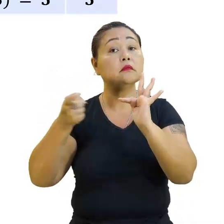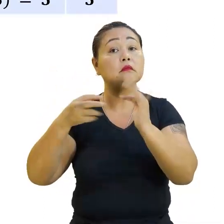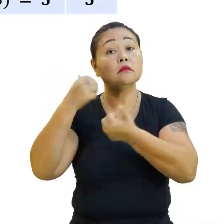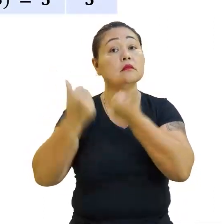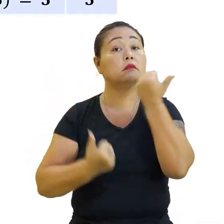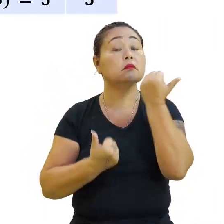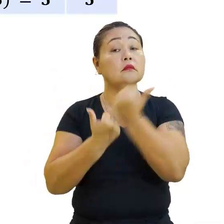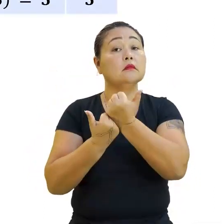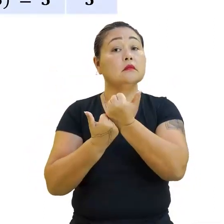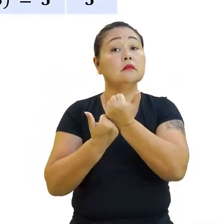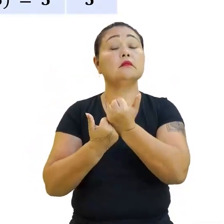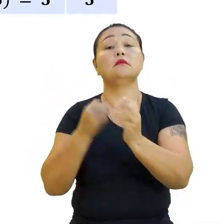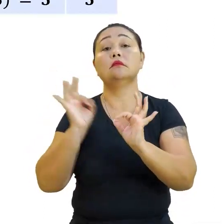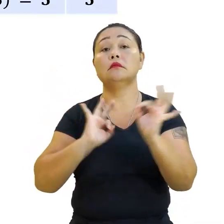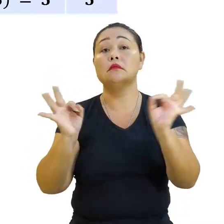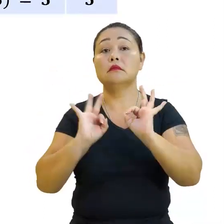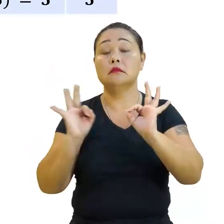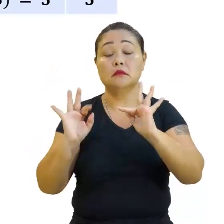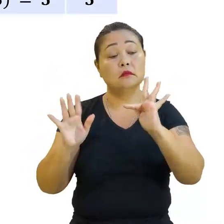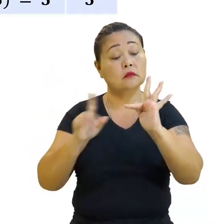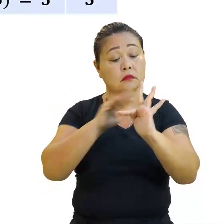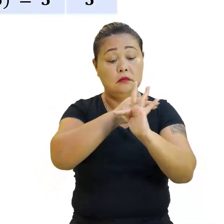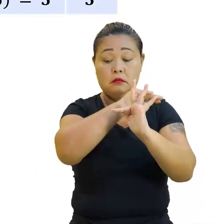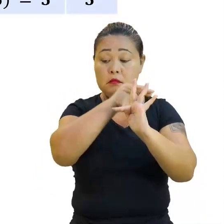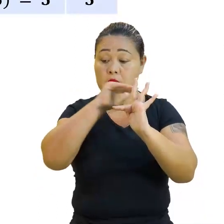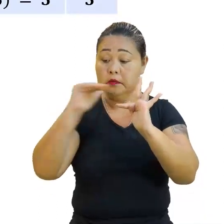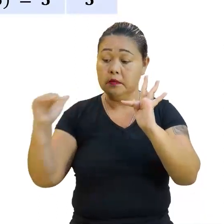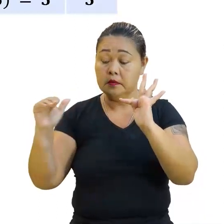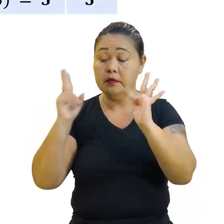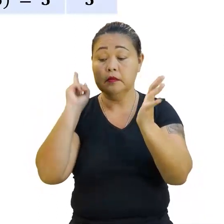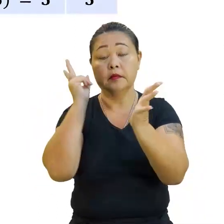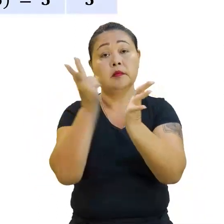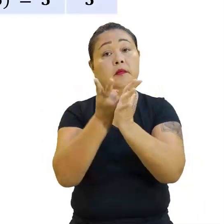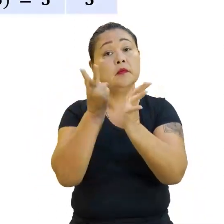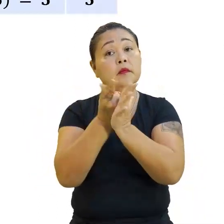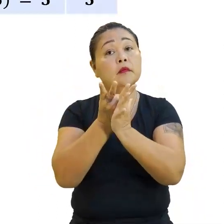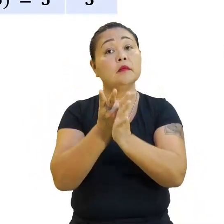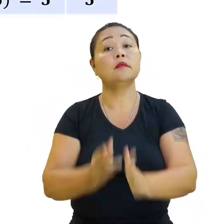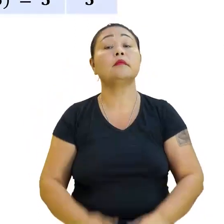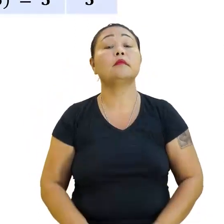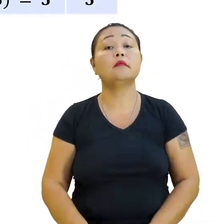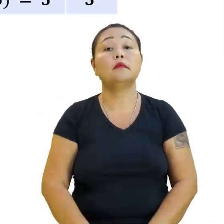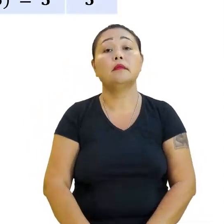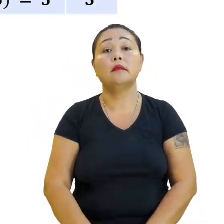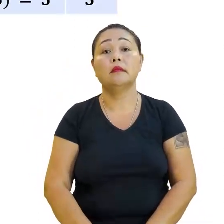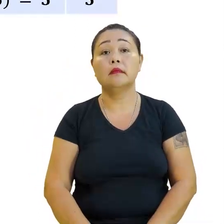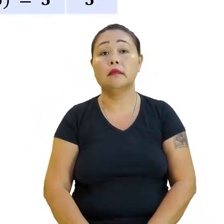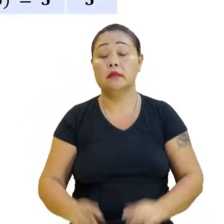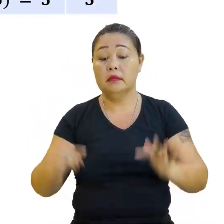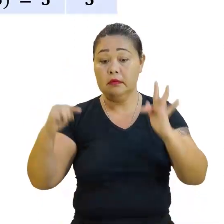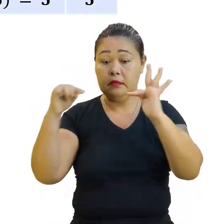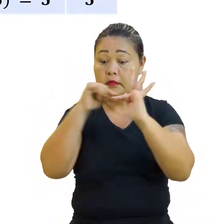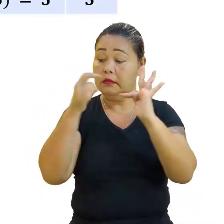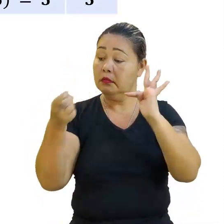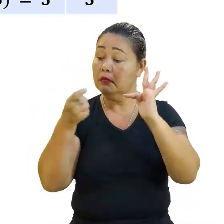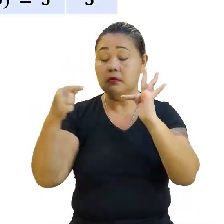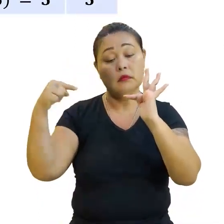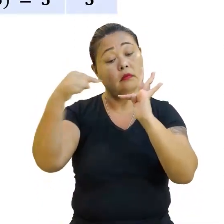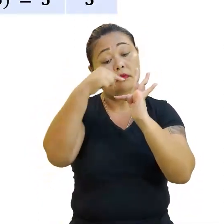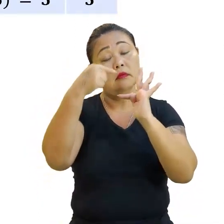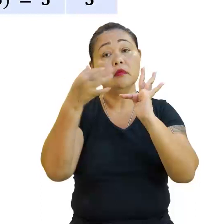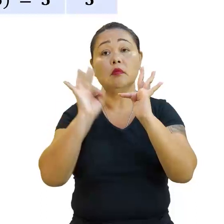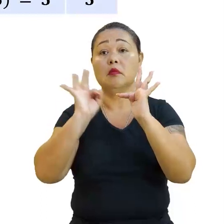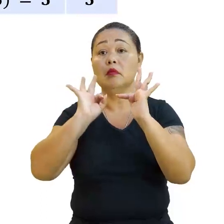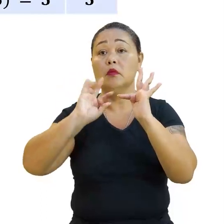Então, a minha função é constante. Beleza. Paralela ao eixo X e não